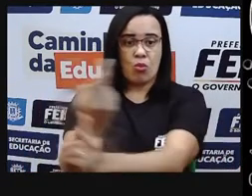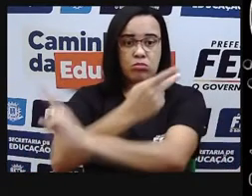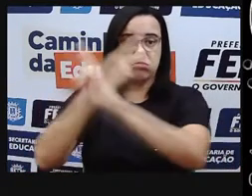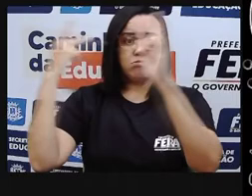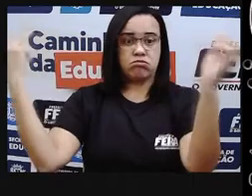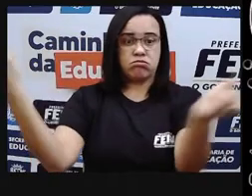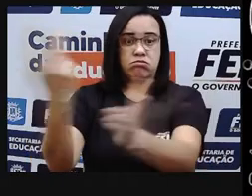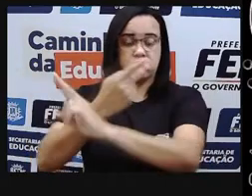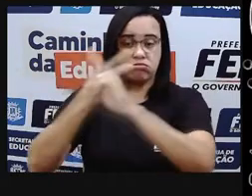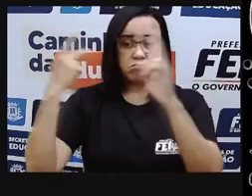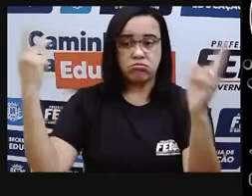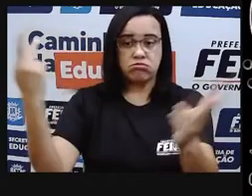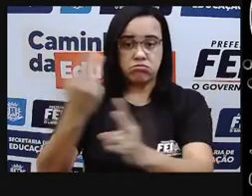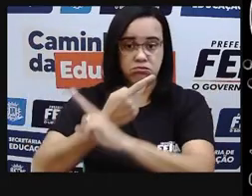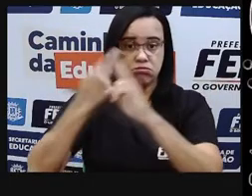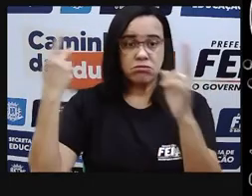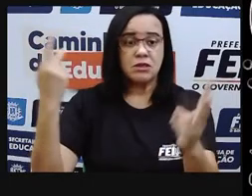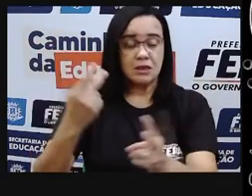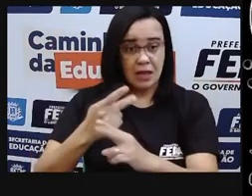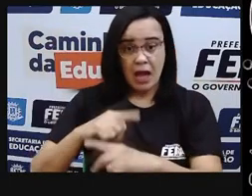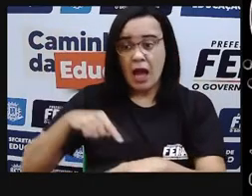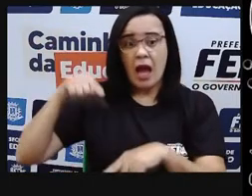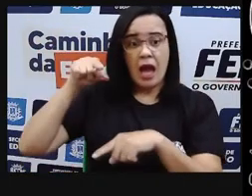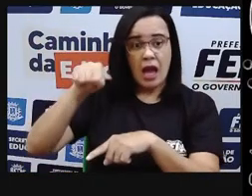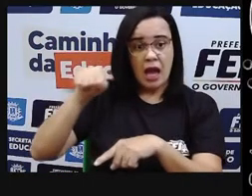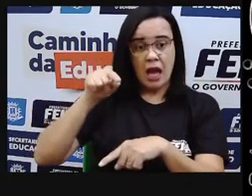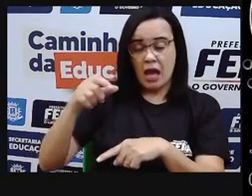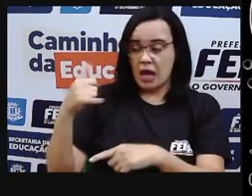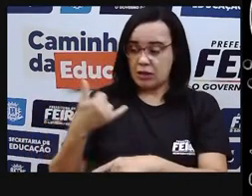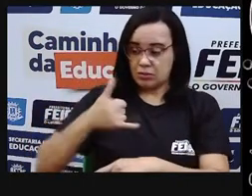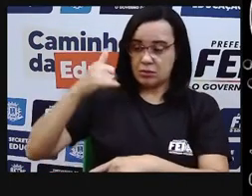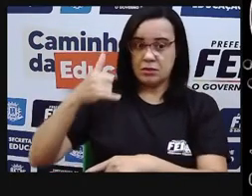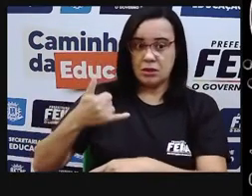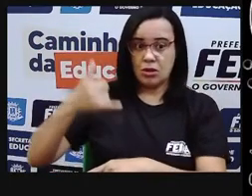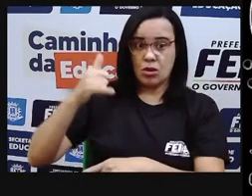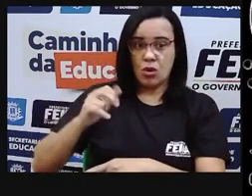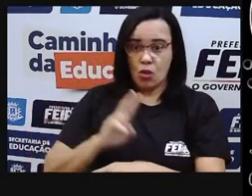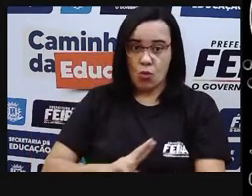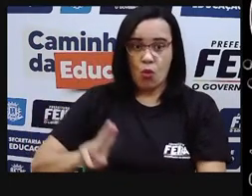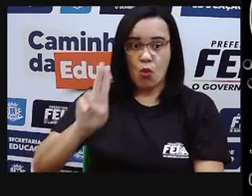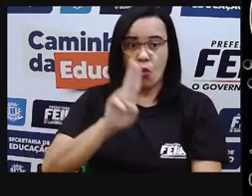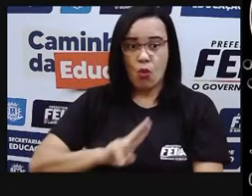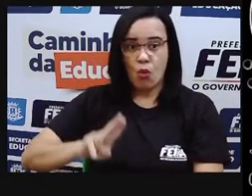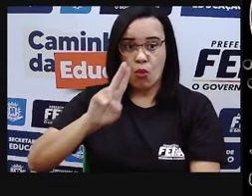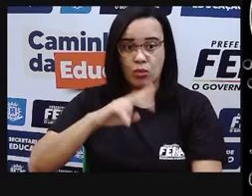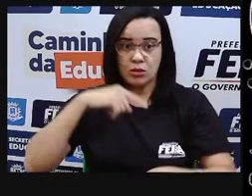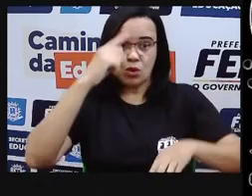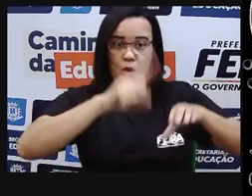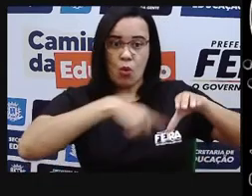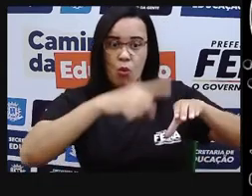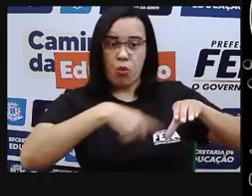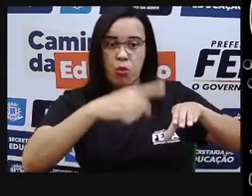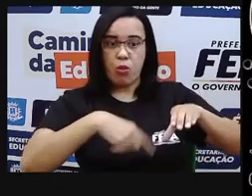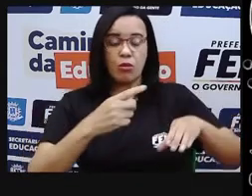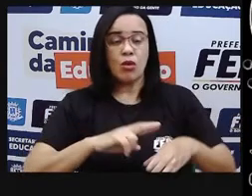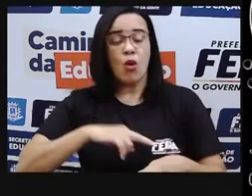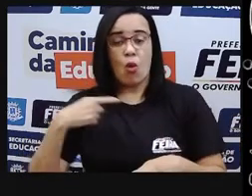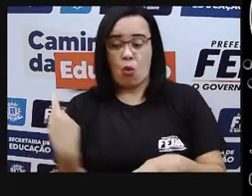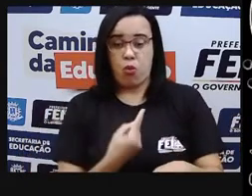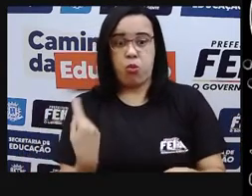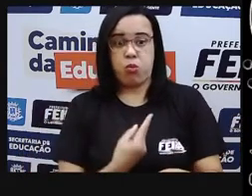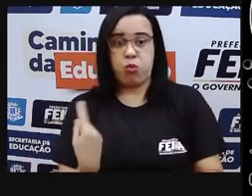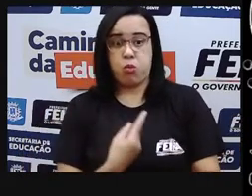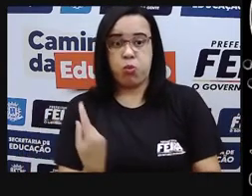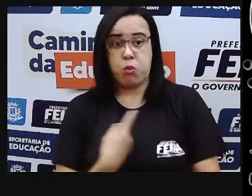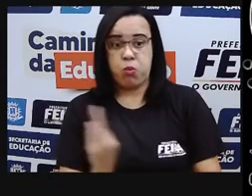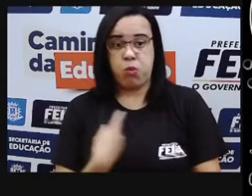posso usar, por exemplo, para ligar o meu liquidificador. Só que quando o meu liquidificador está funcionando e ele está girando, né, ele vai